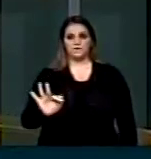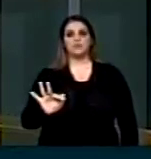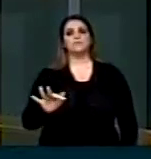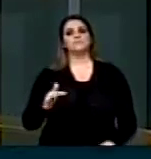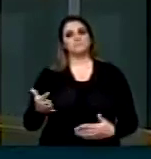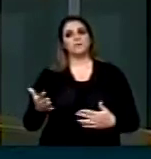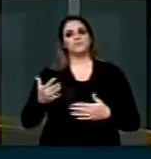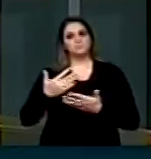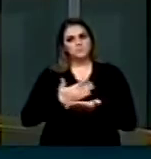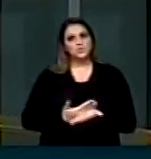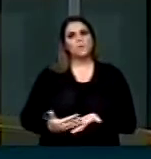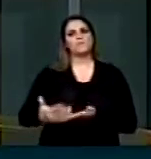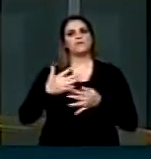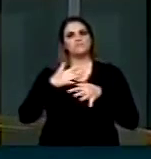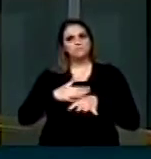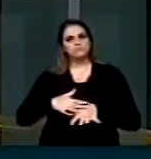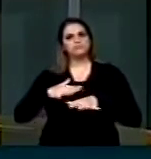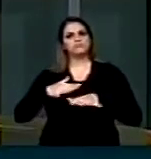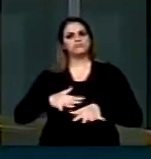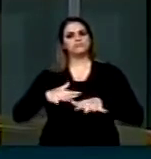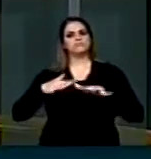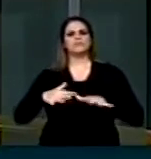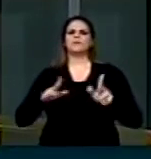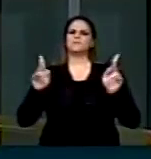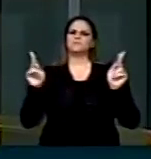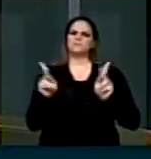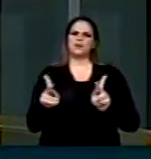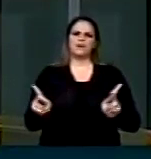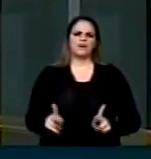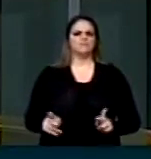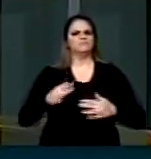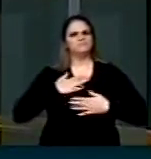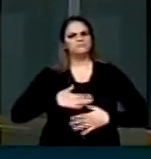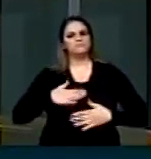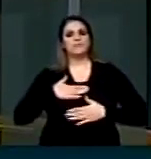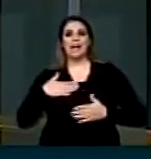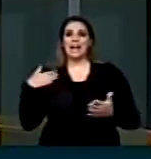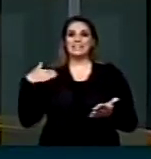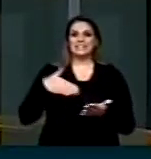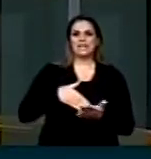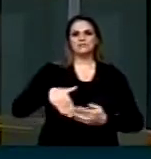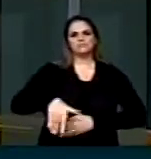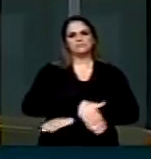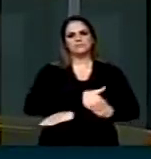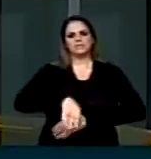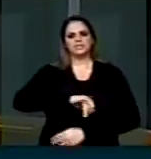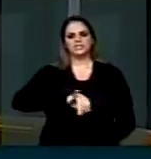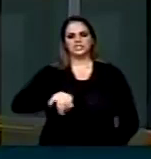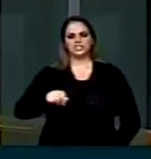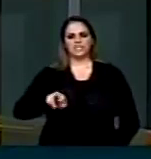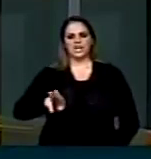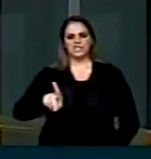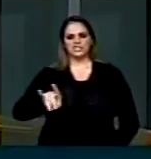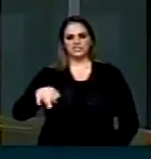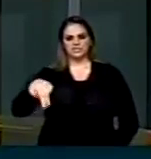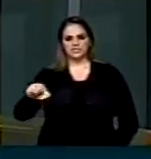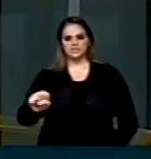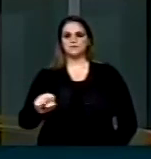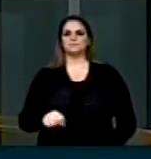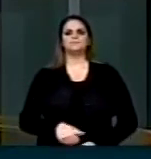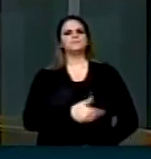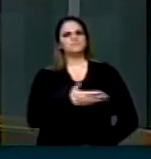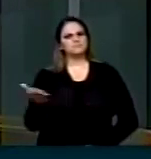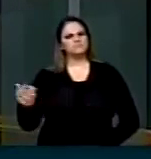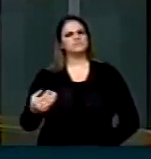lá, as pessoas irão caminhar pacificamente até os jardins. Minhas senhoras e meus senhores, a